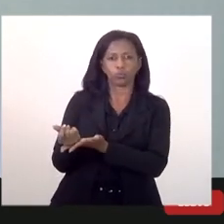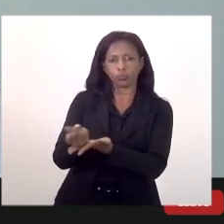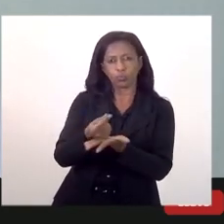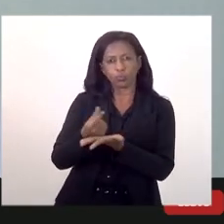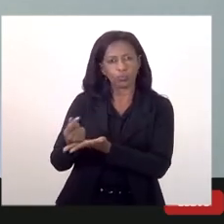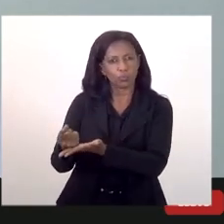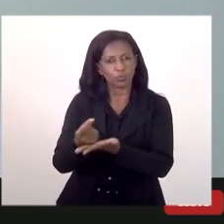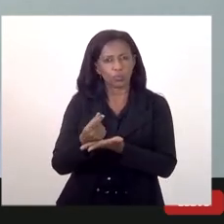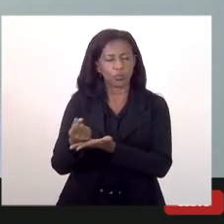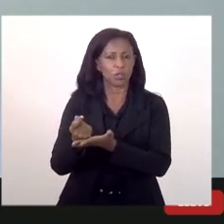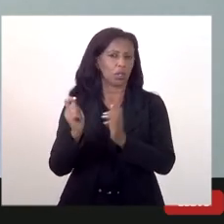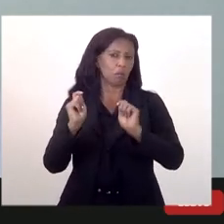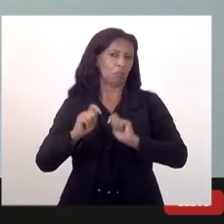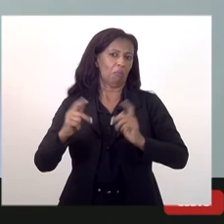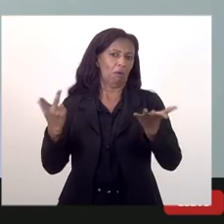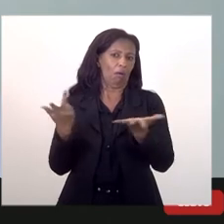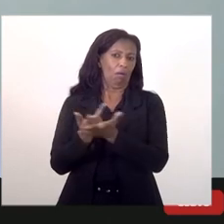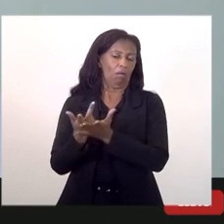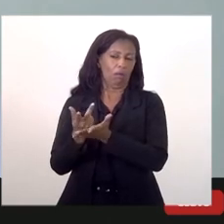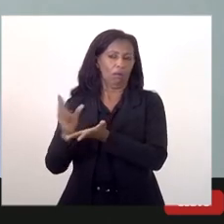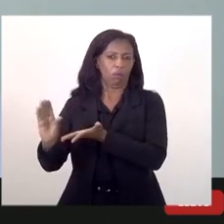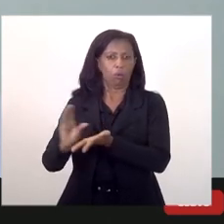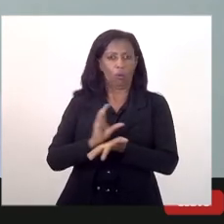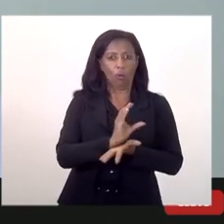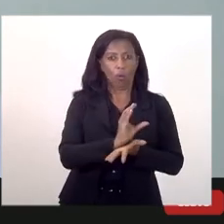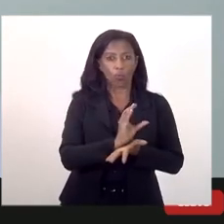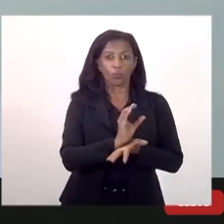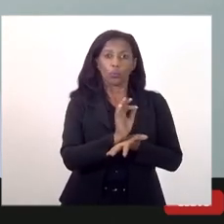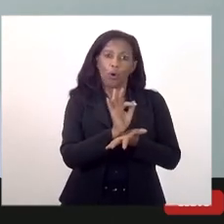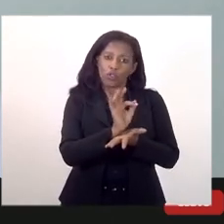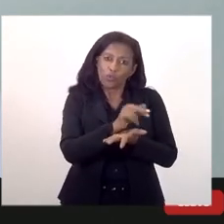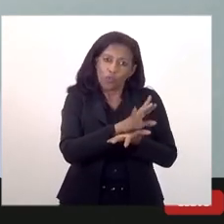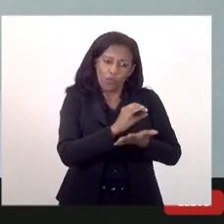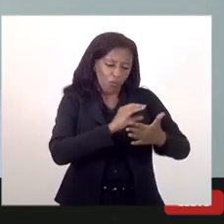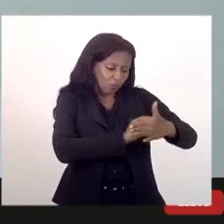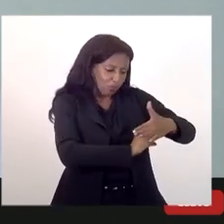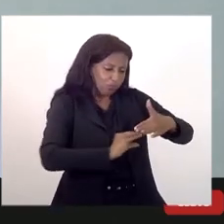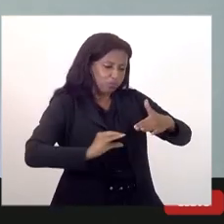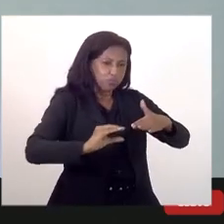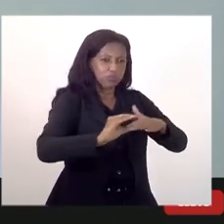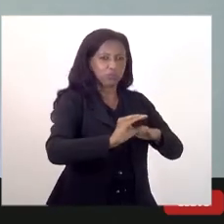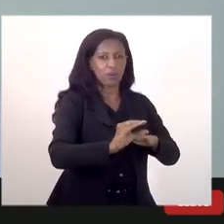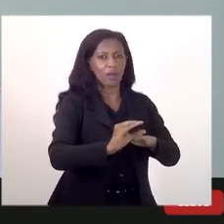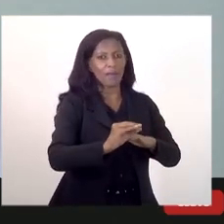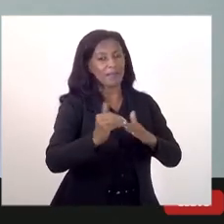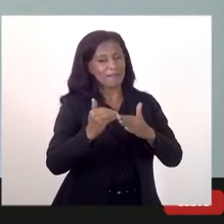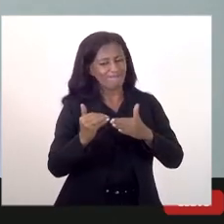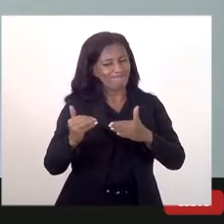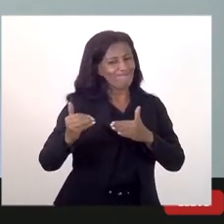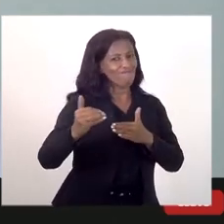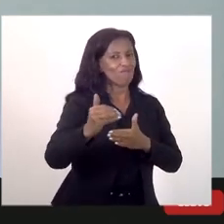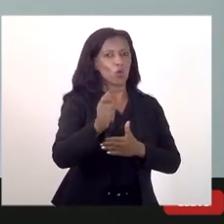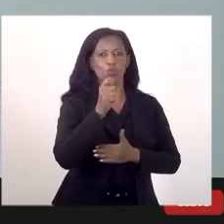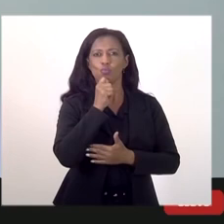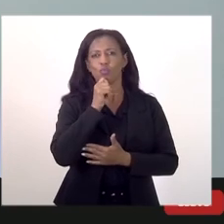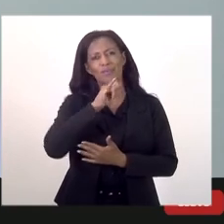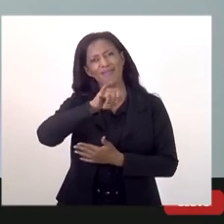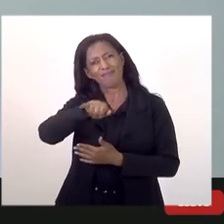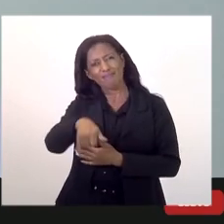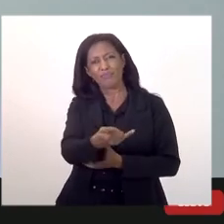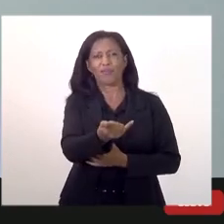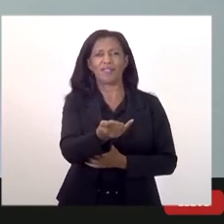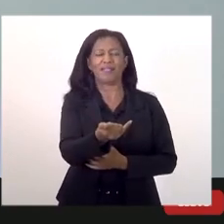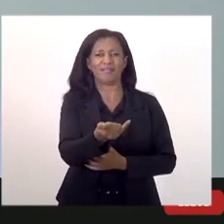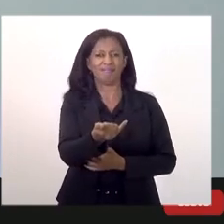que porventura vier do fundo soberano e correr o risco de mais à frente a gente não ter aproveitado mais uma